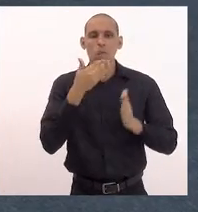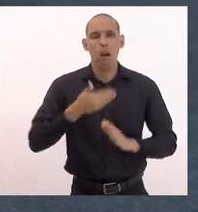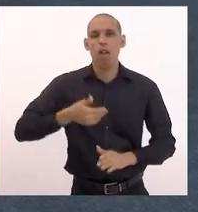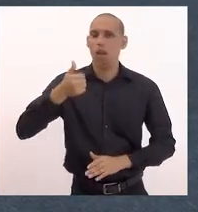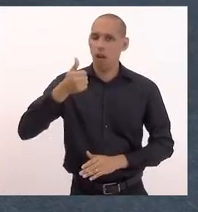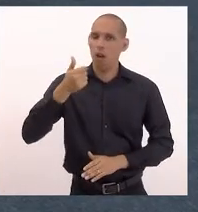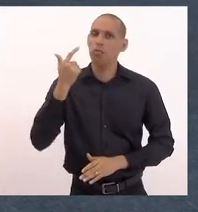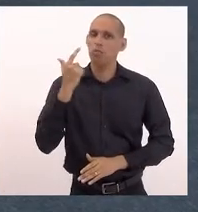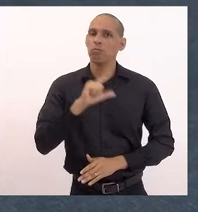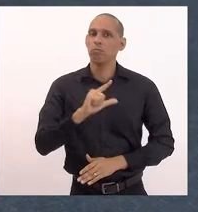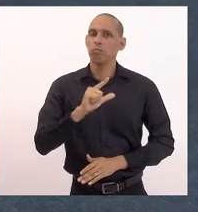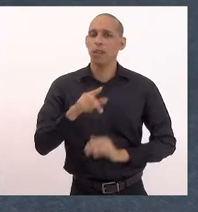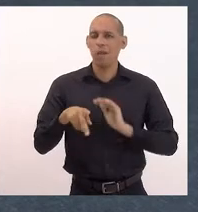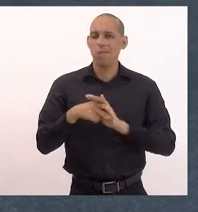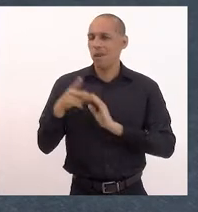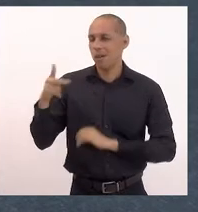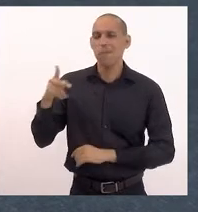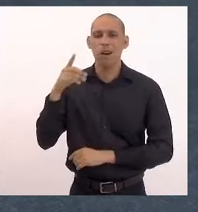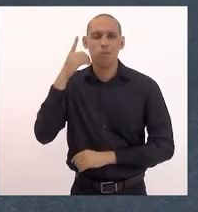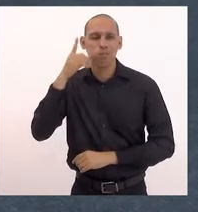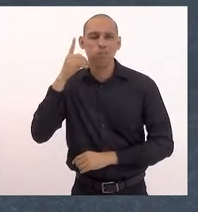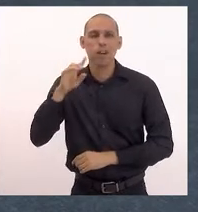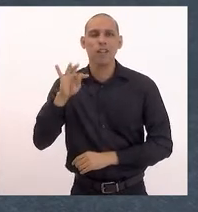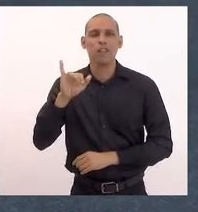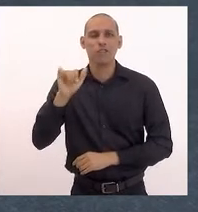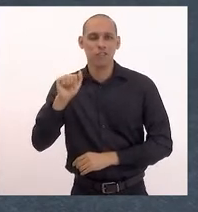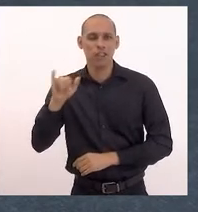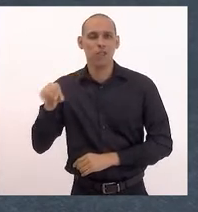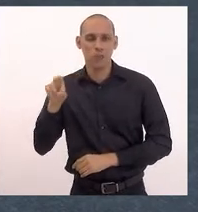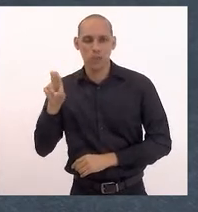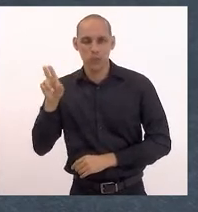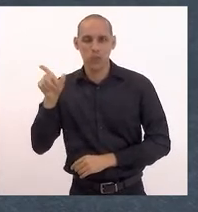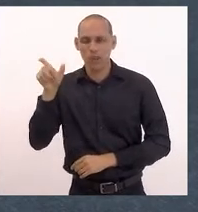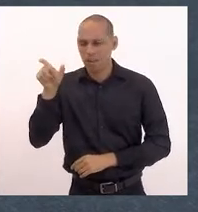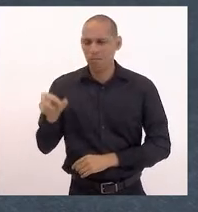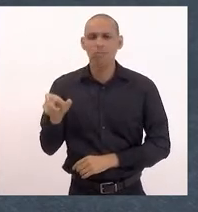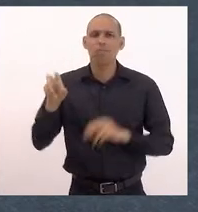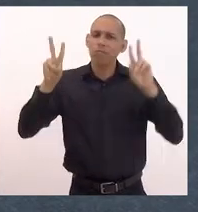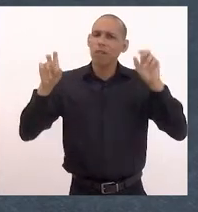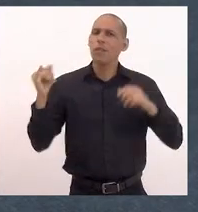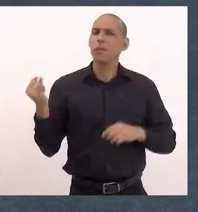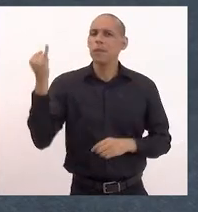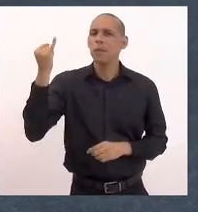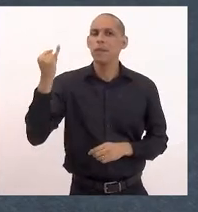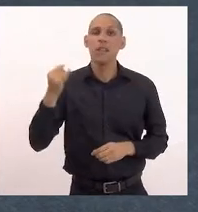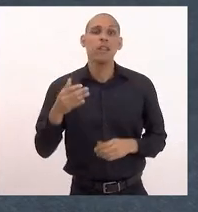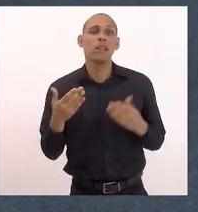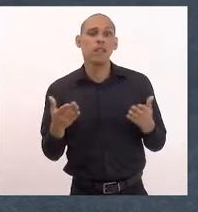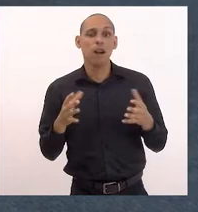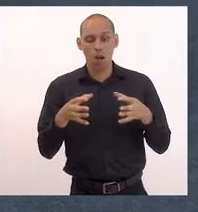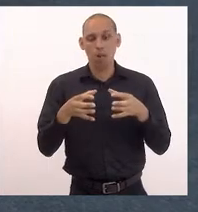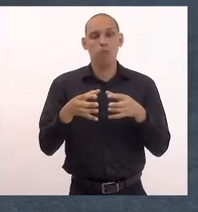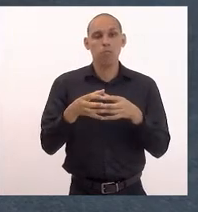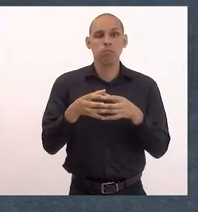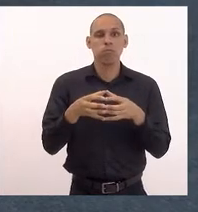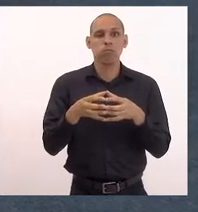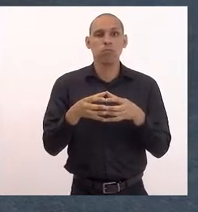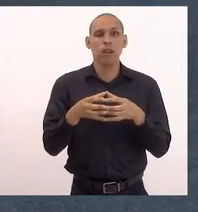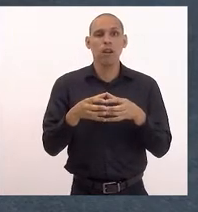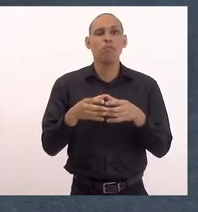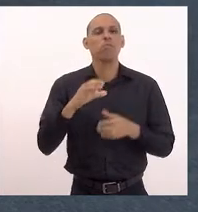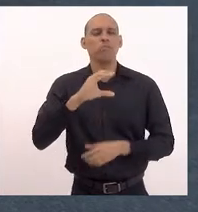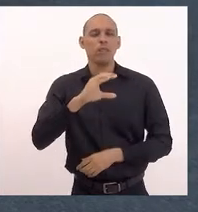o projeto da deputada Tia Ju, que trata de um tema muito relevante, e o parecer da Comissão de Constituição e Justiça